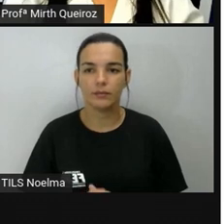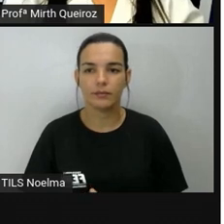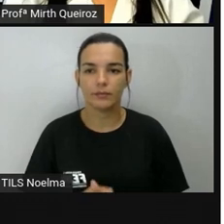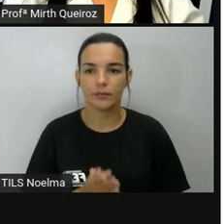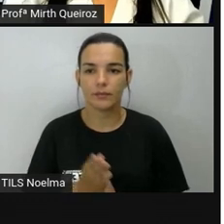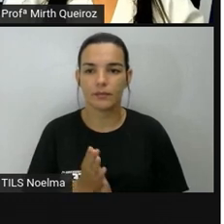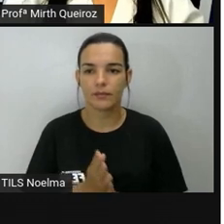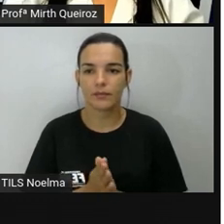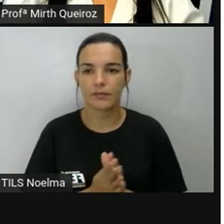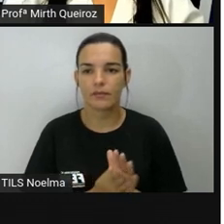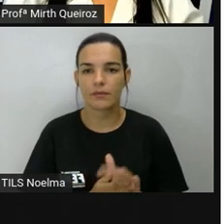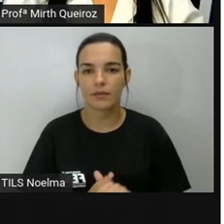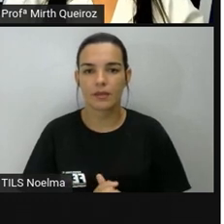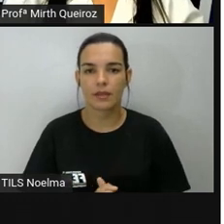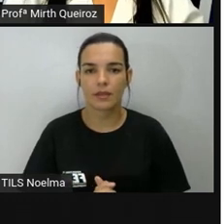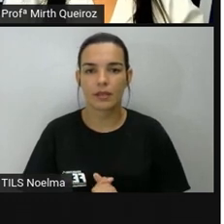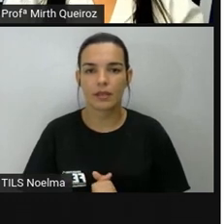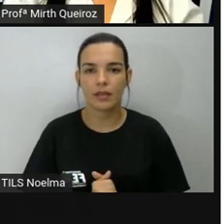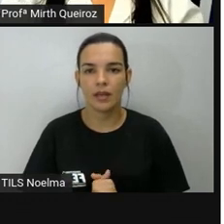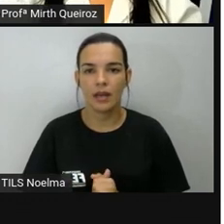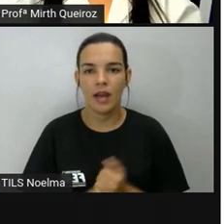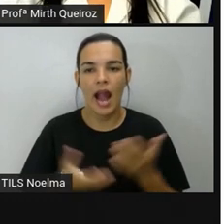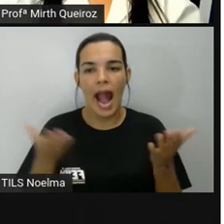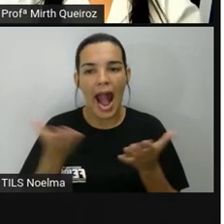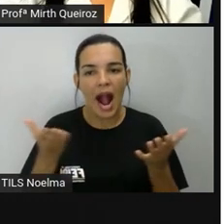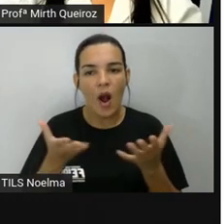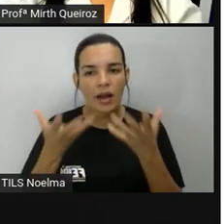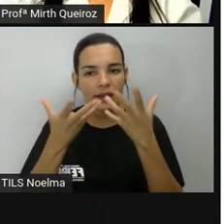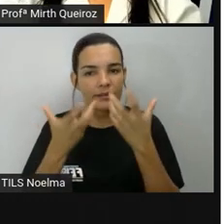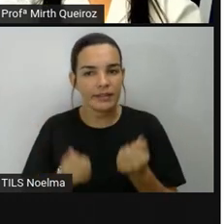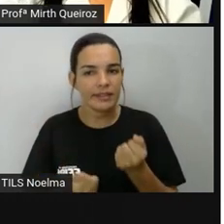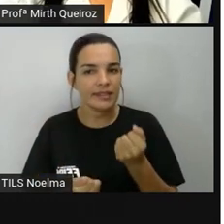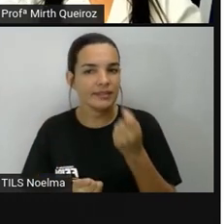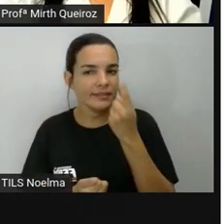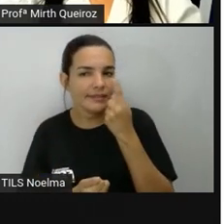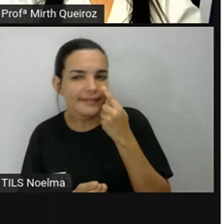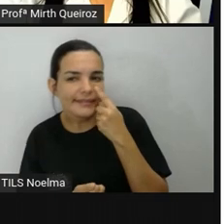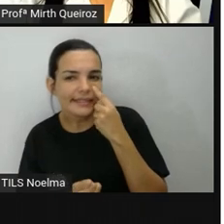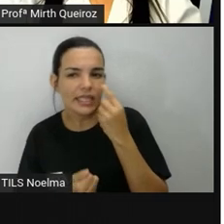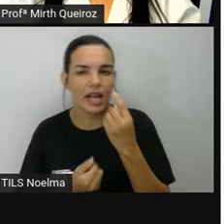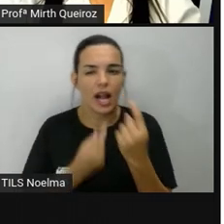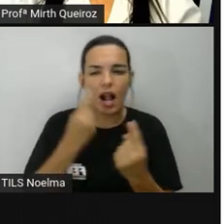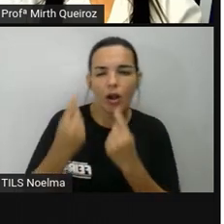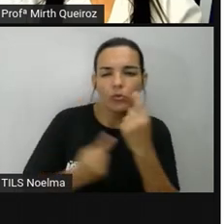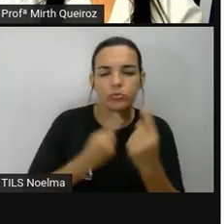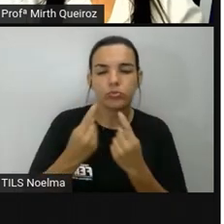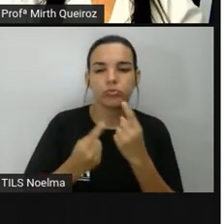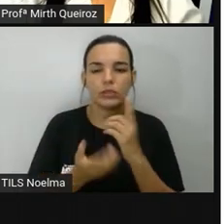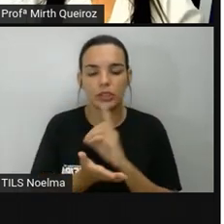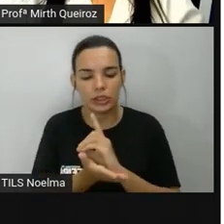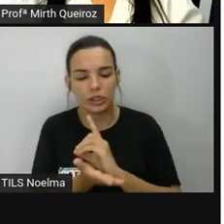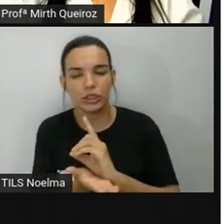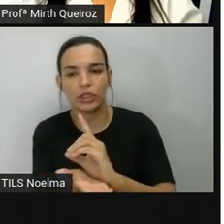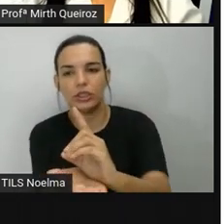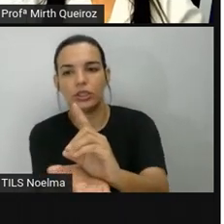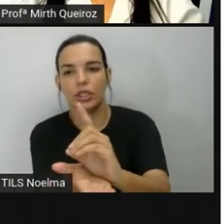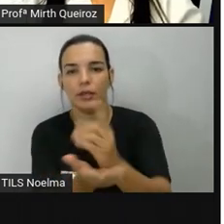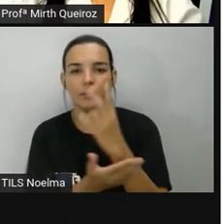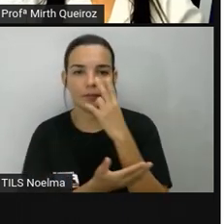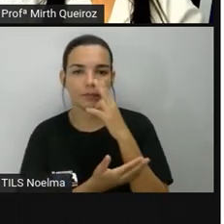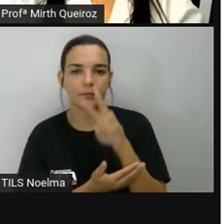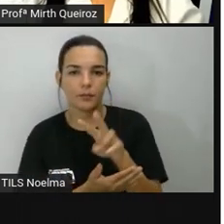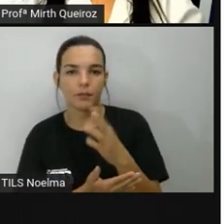norte, apontar para o norte, né? E vamos descobrir agora algumas direções utilizando aí a rosa dos ventos.